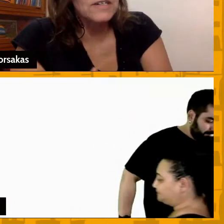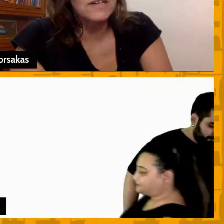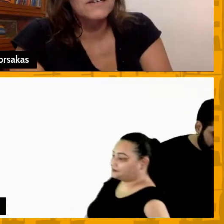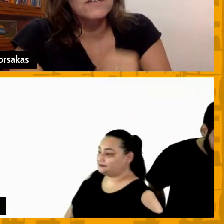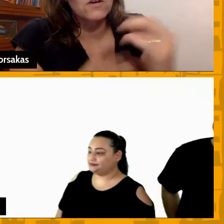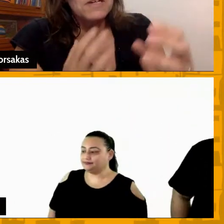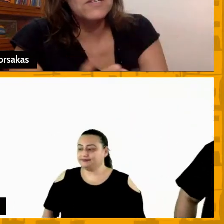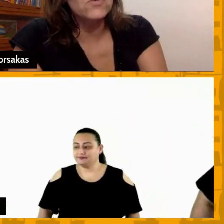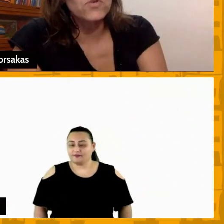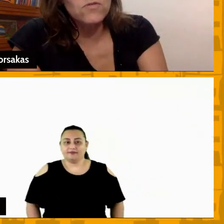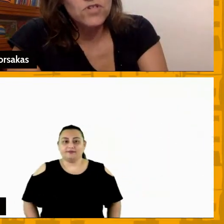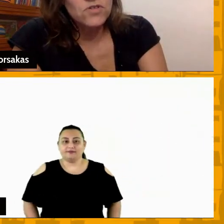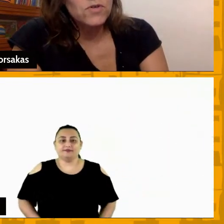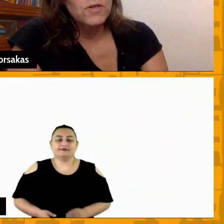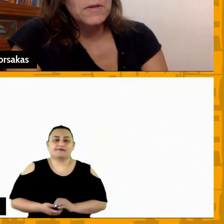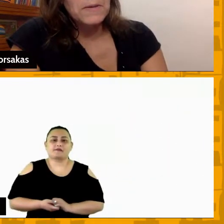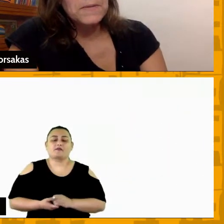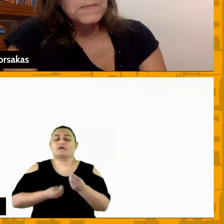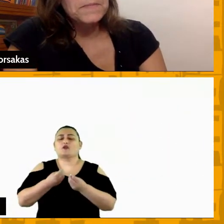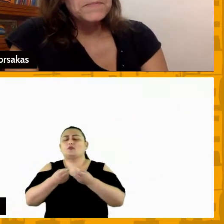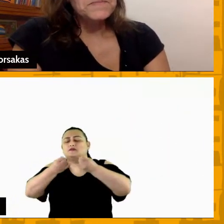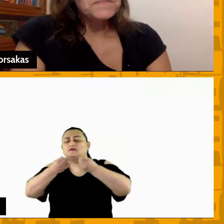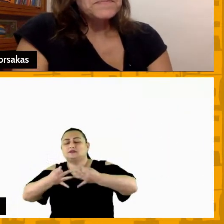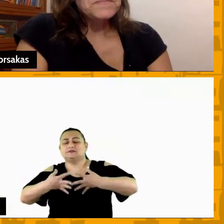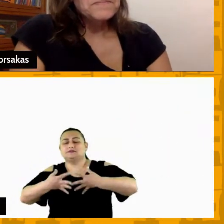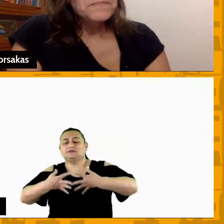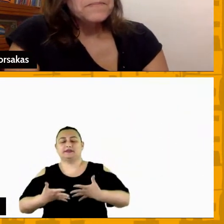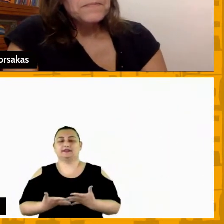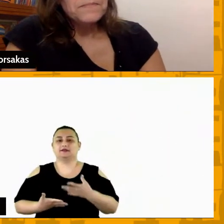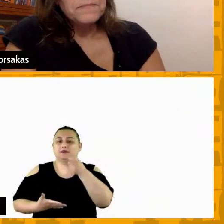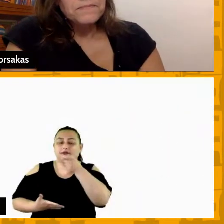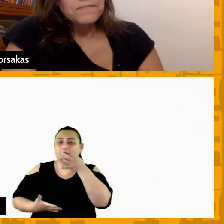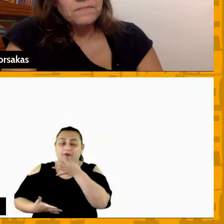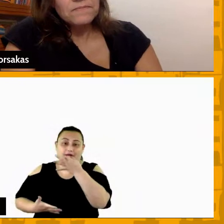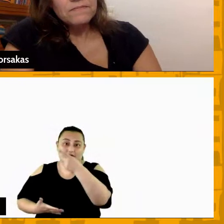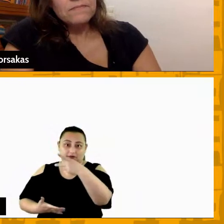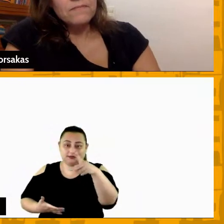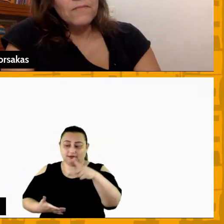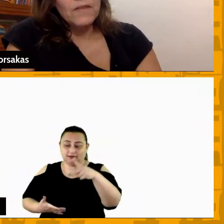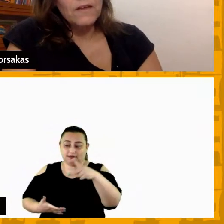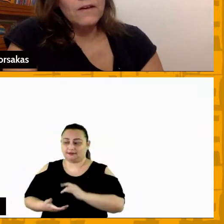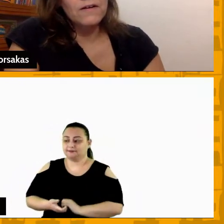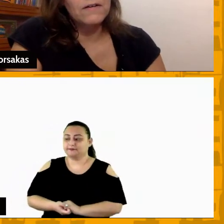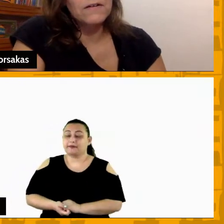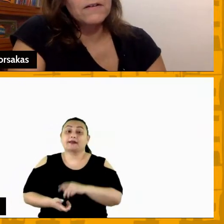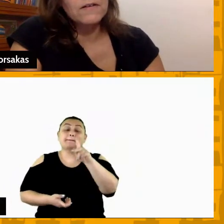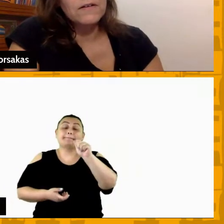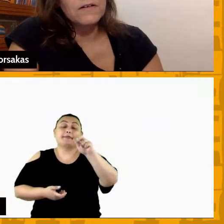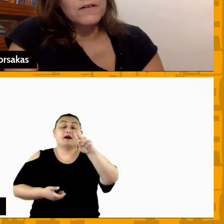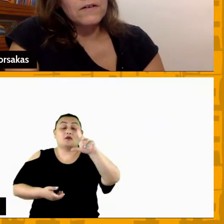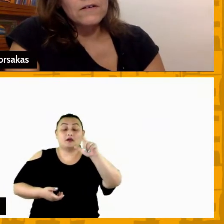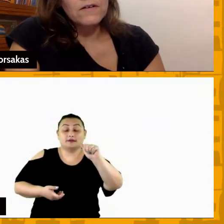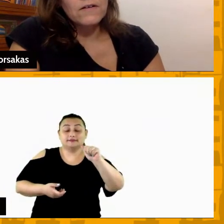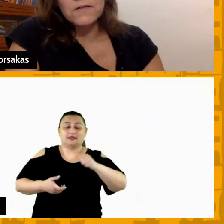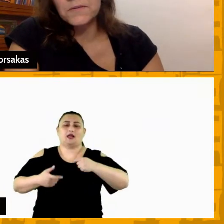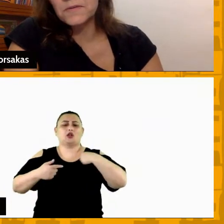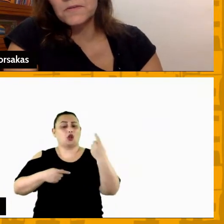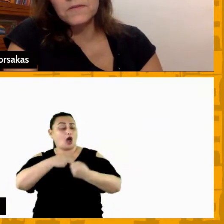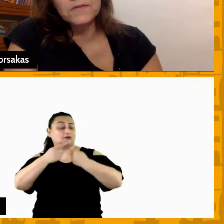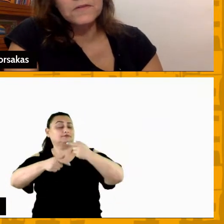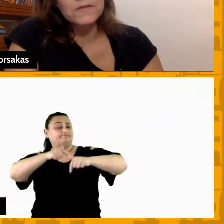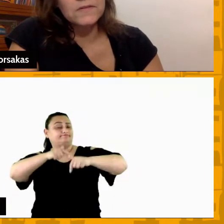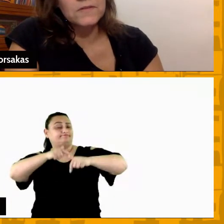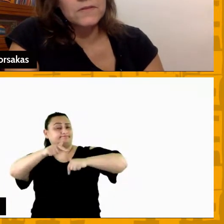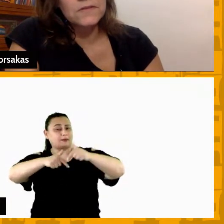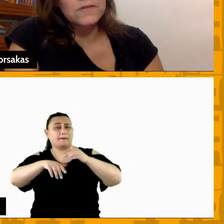fazem em Franca como é que vocês cuidam disso Paula através da instituição que a gente trabalha mas